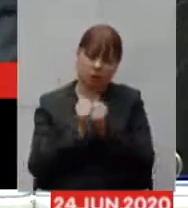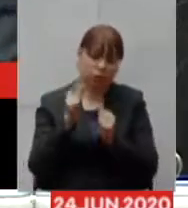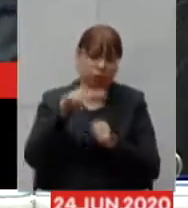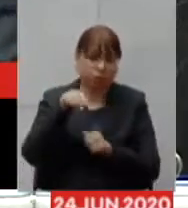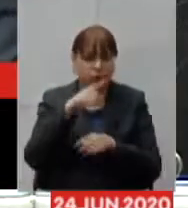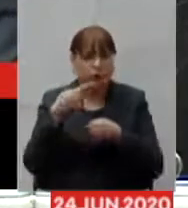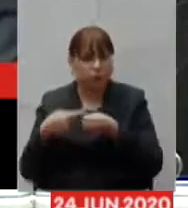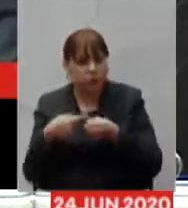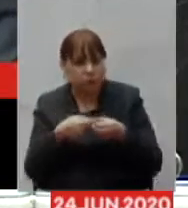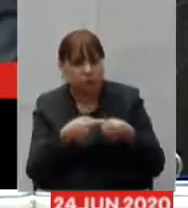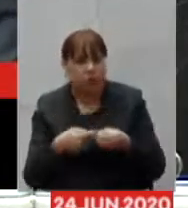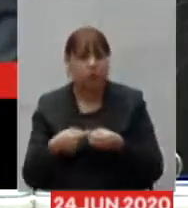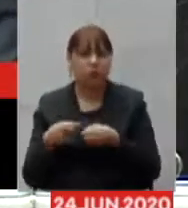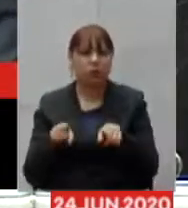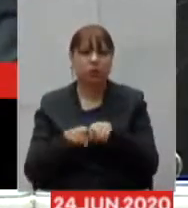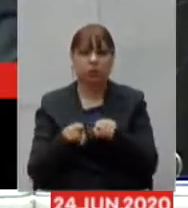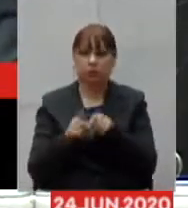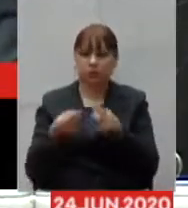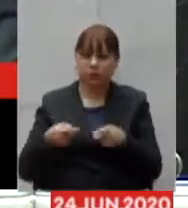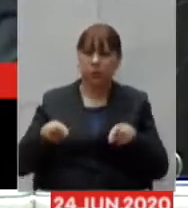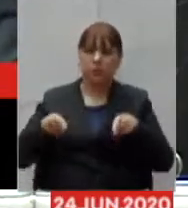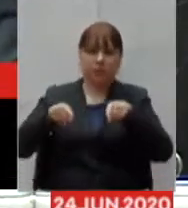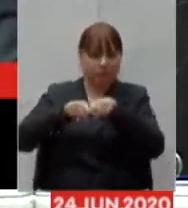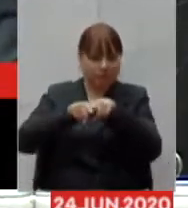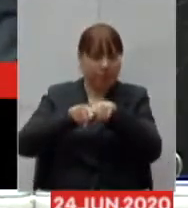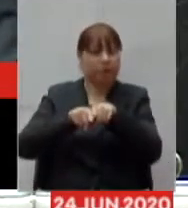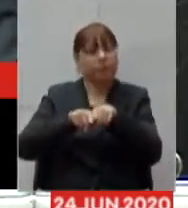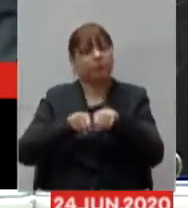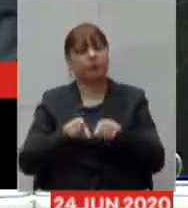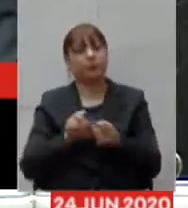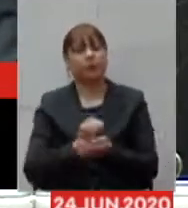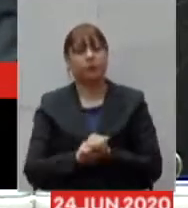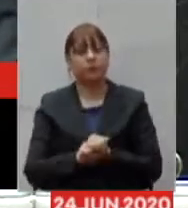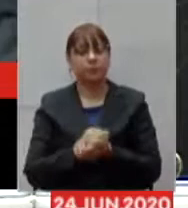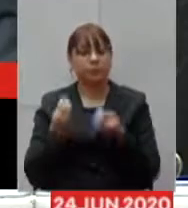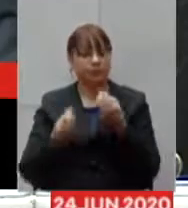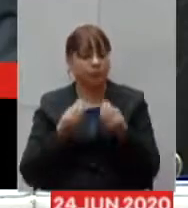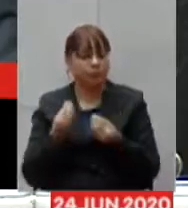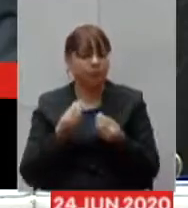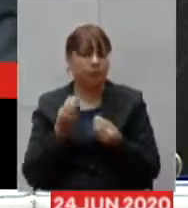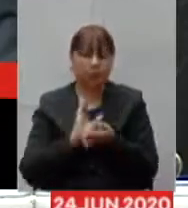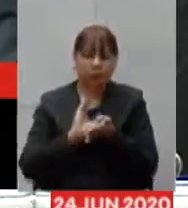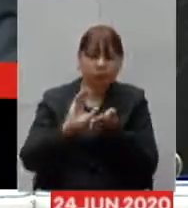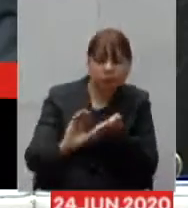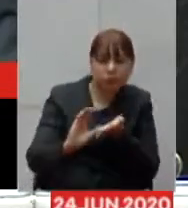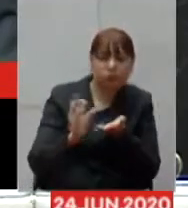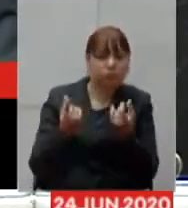prestadores aonde que nós alocaríamos tanto recursos financeiros quanto